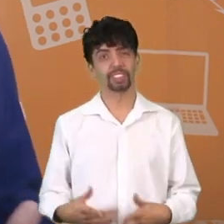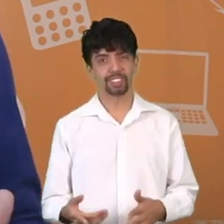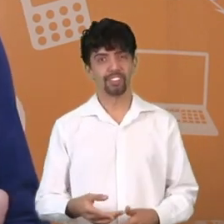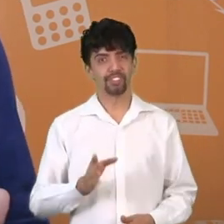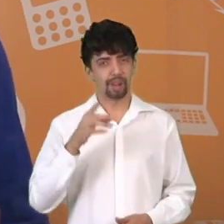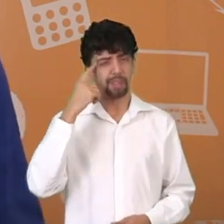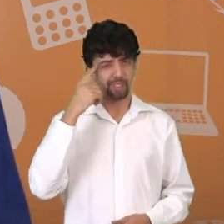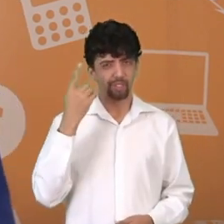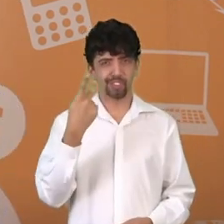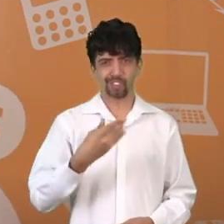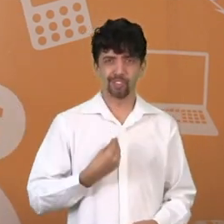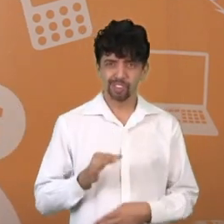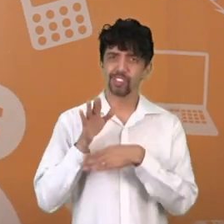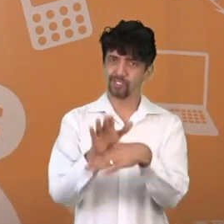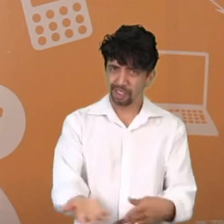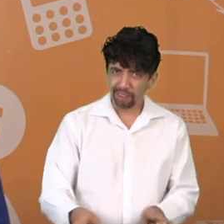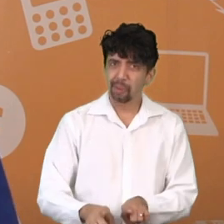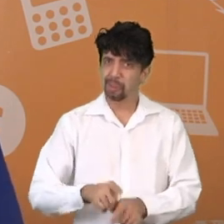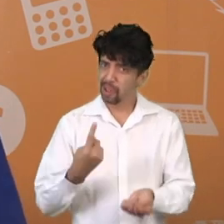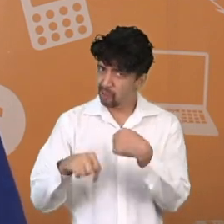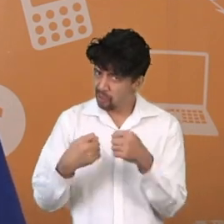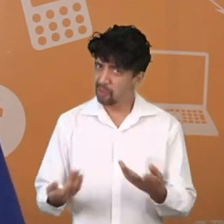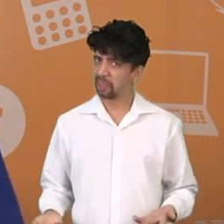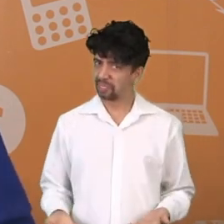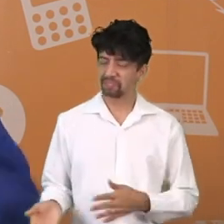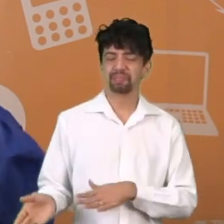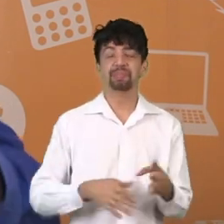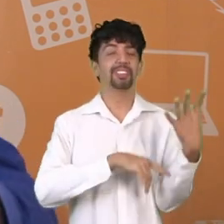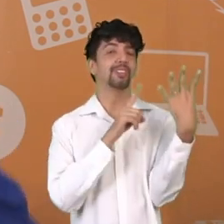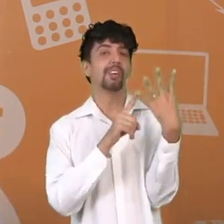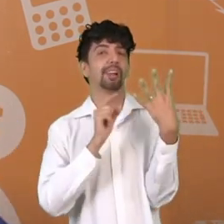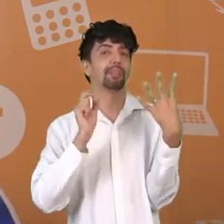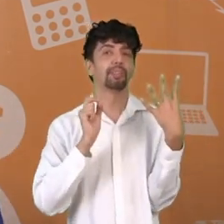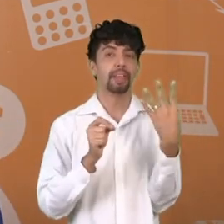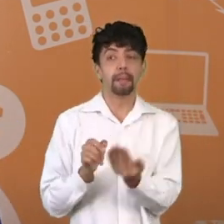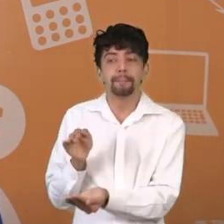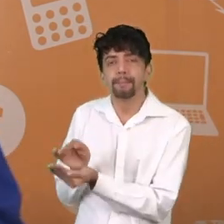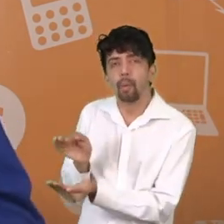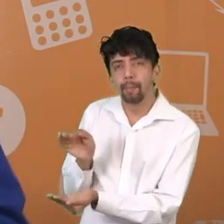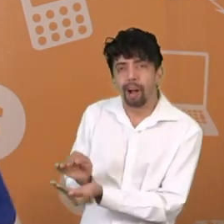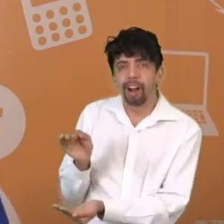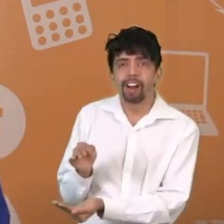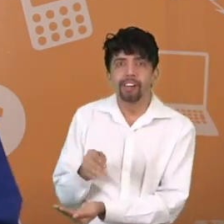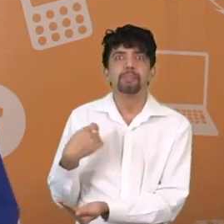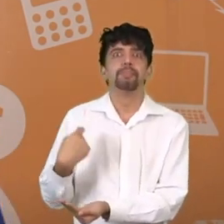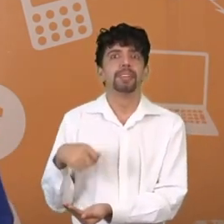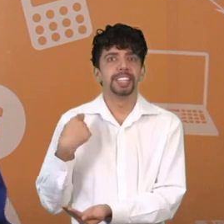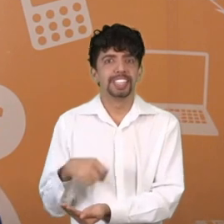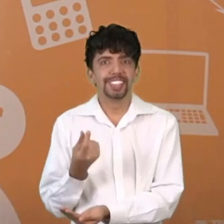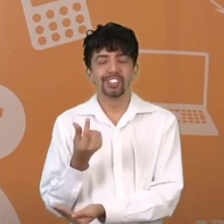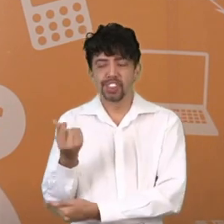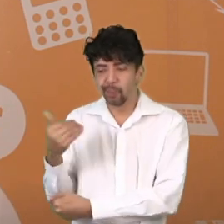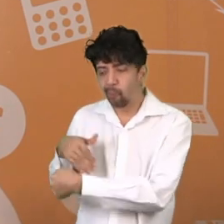Precisa buscar por isso. E o quarto passo, não menos importante, poupar. Eu preciso guardar o